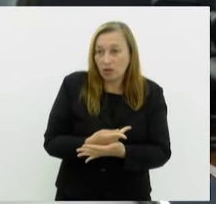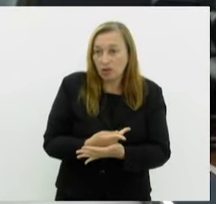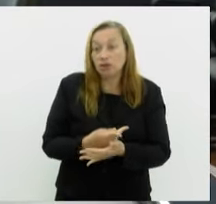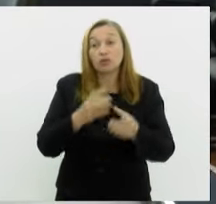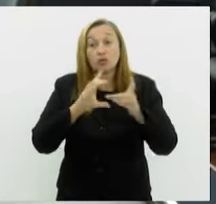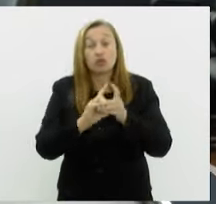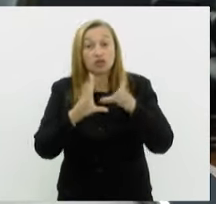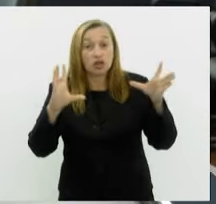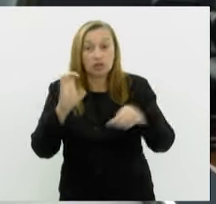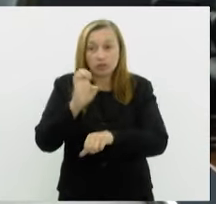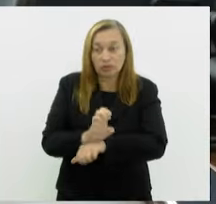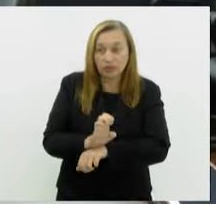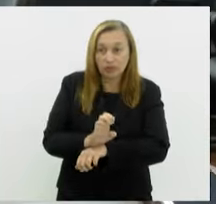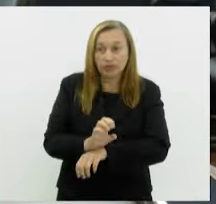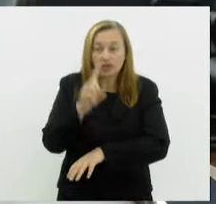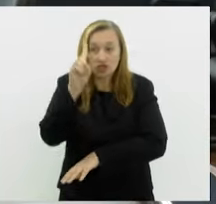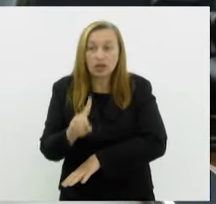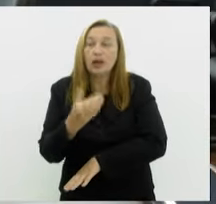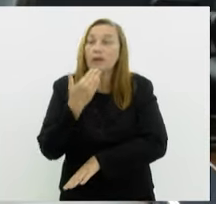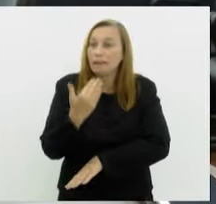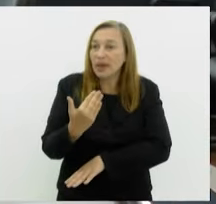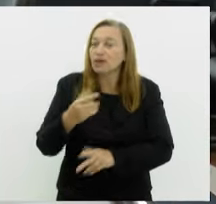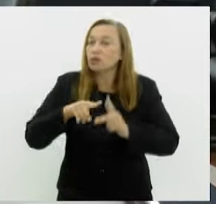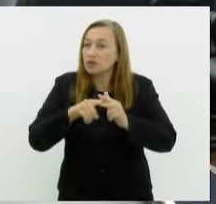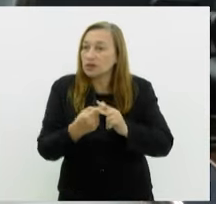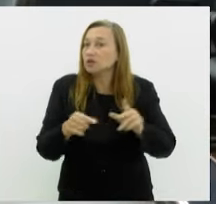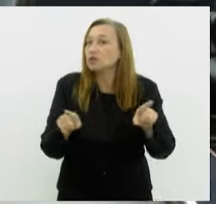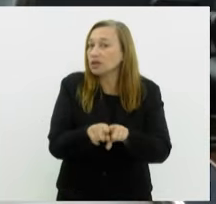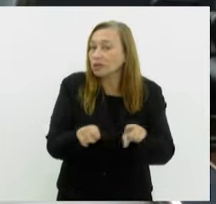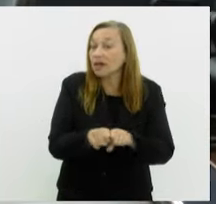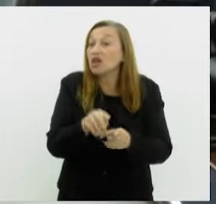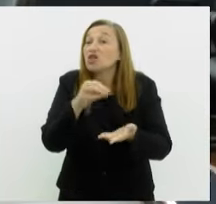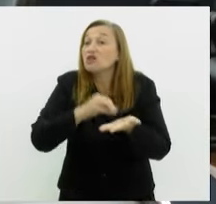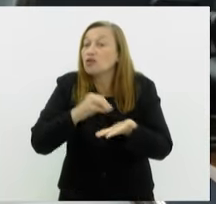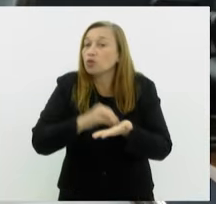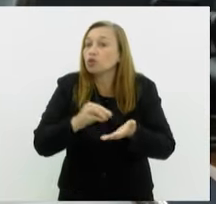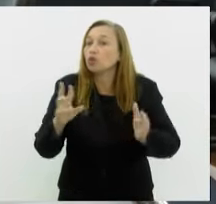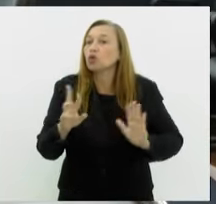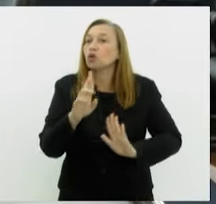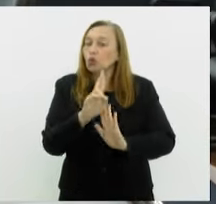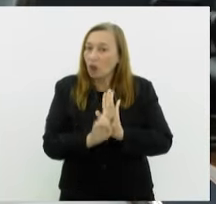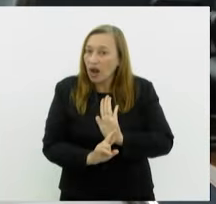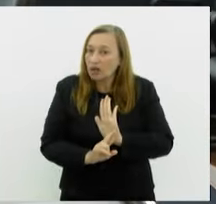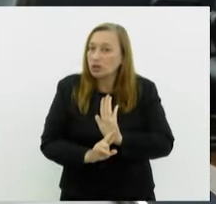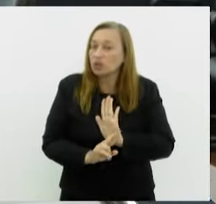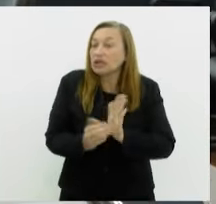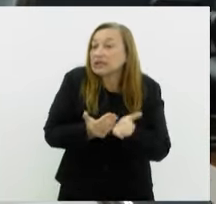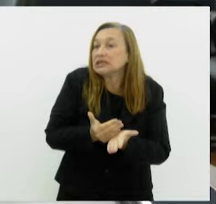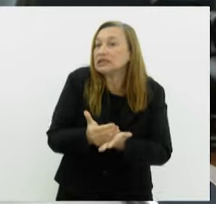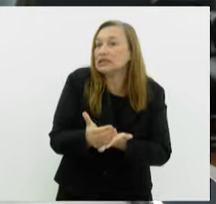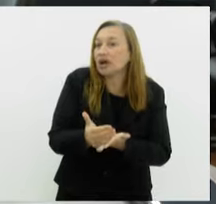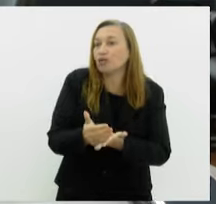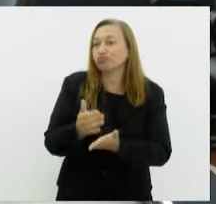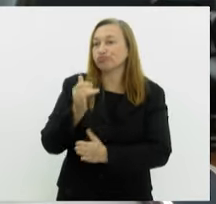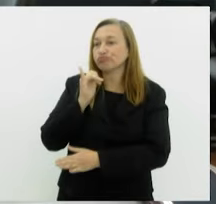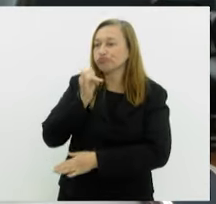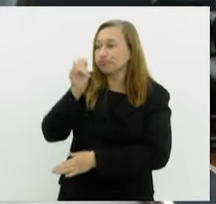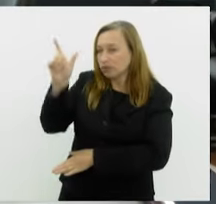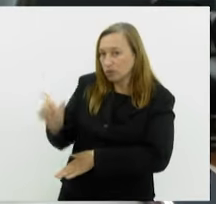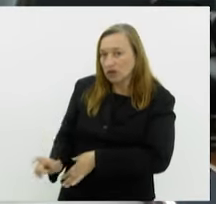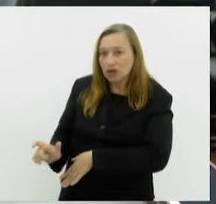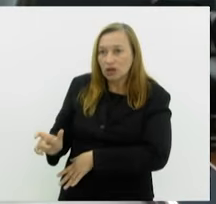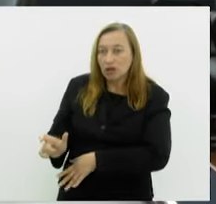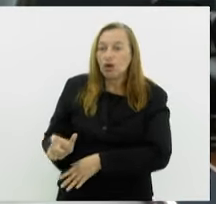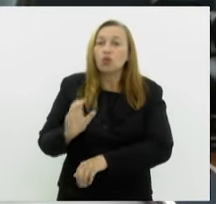direito. E aí a gente pede reparação também do que faltou no relatório inicial do relator. Afinal de